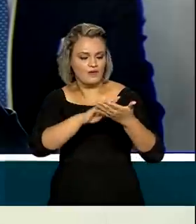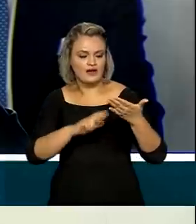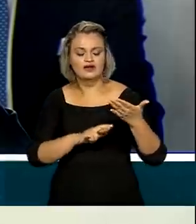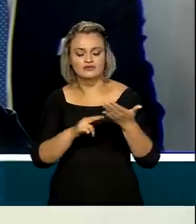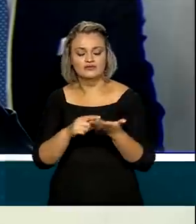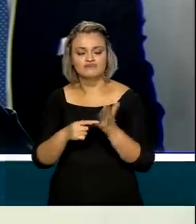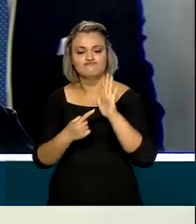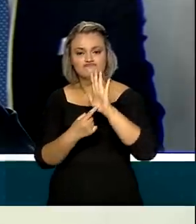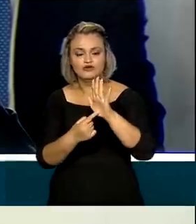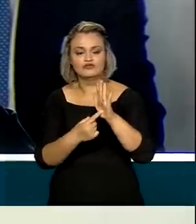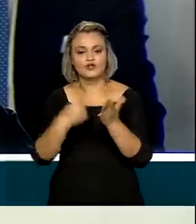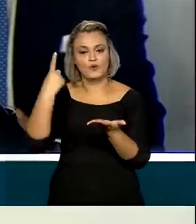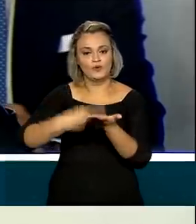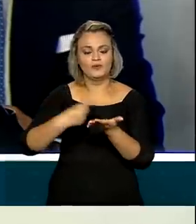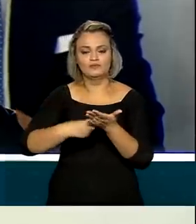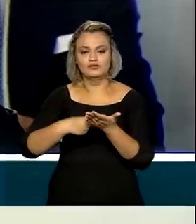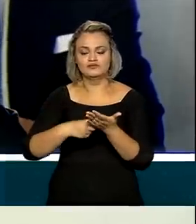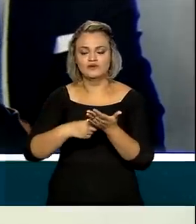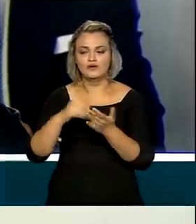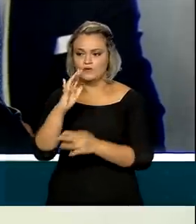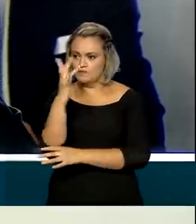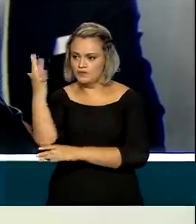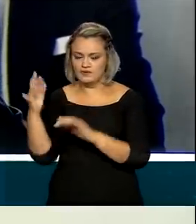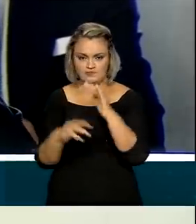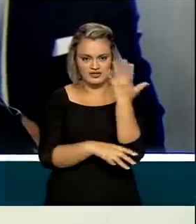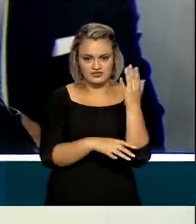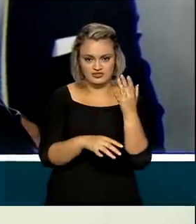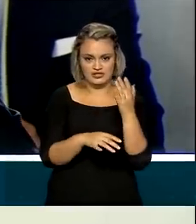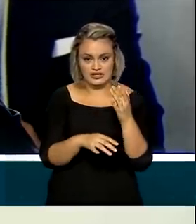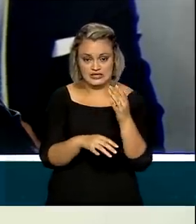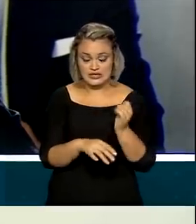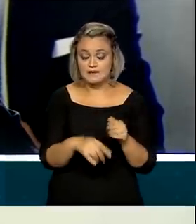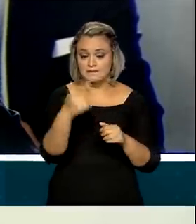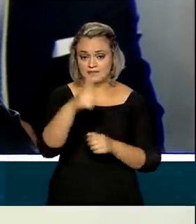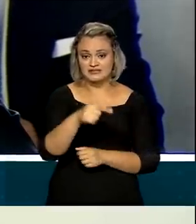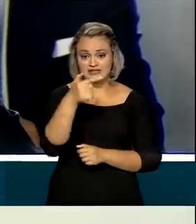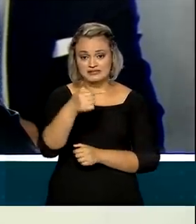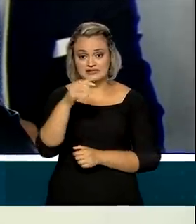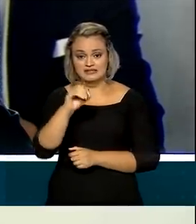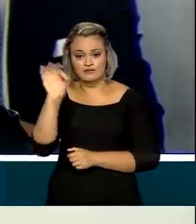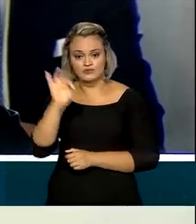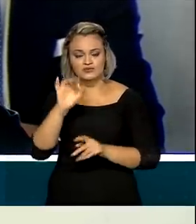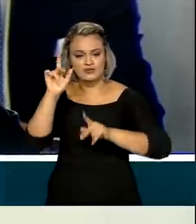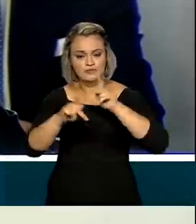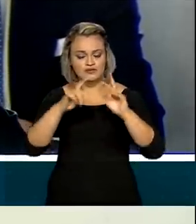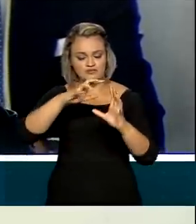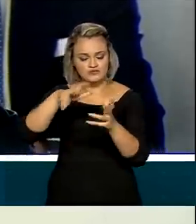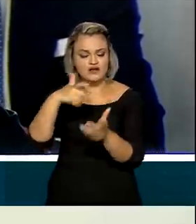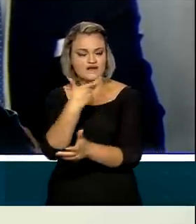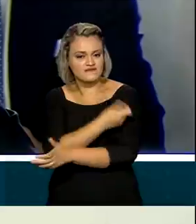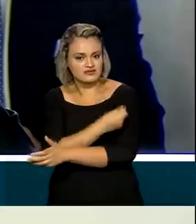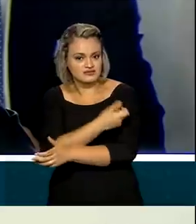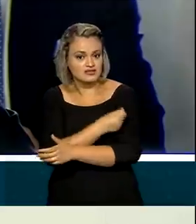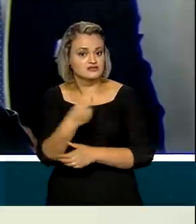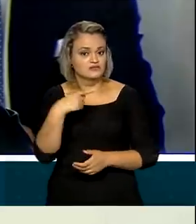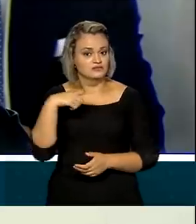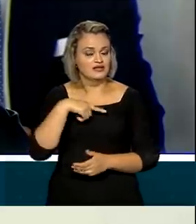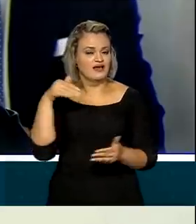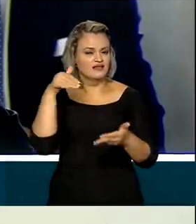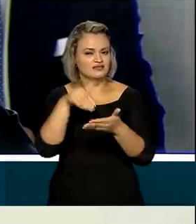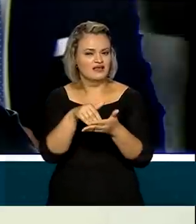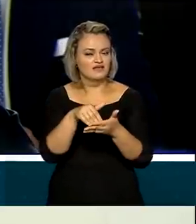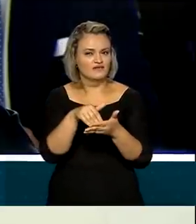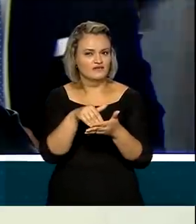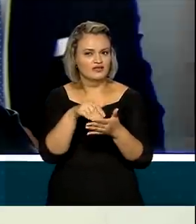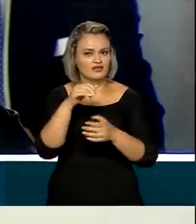compromisso com o meio ambiente, que 70% da população mundial seja imunizada contra a Covid-19 até o fim